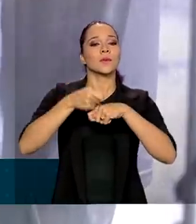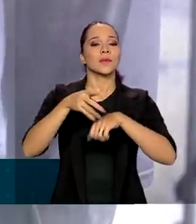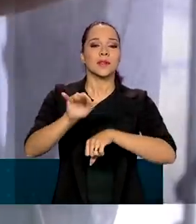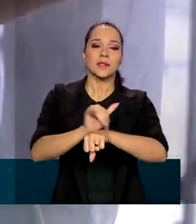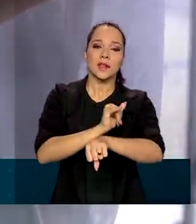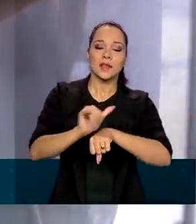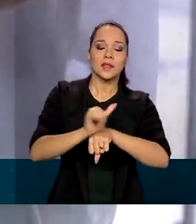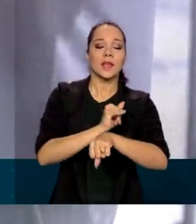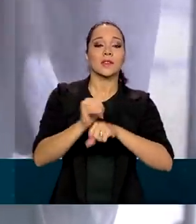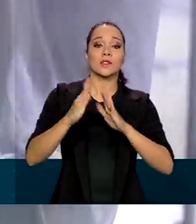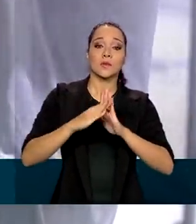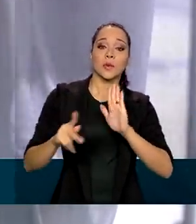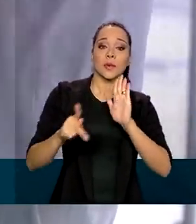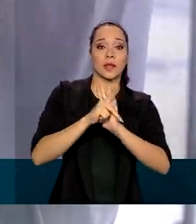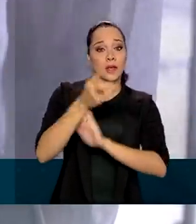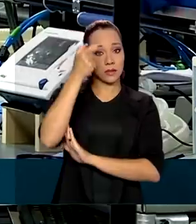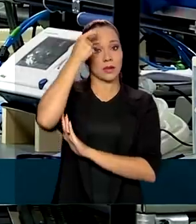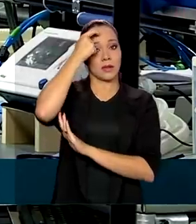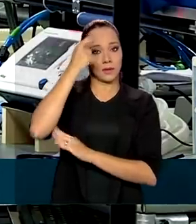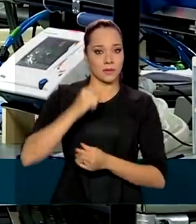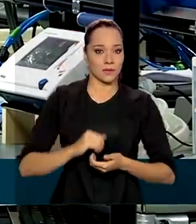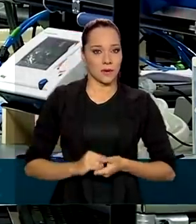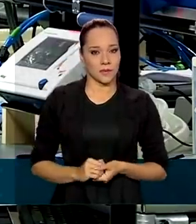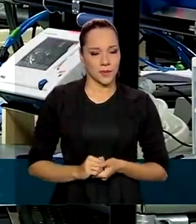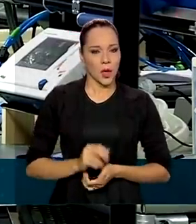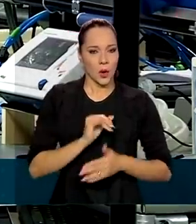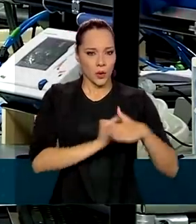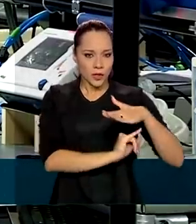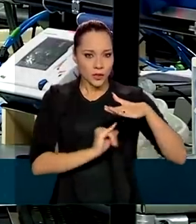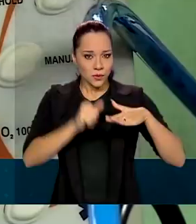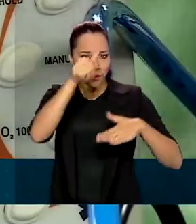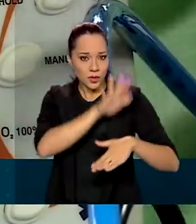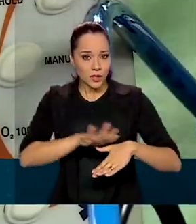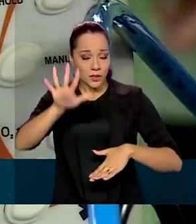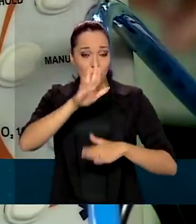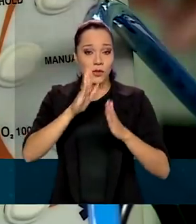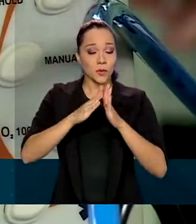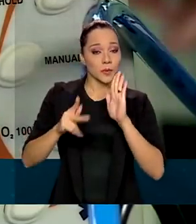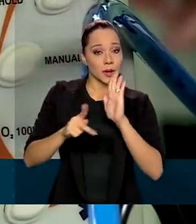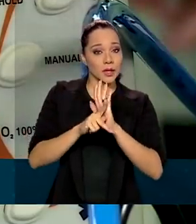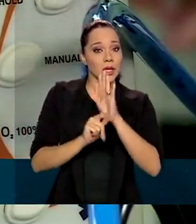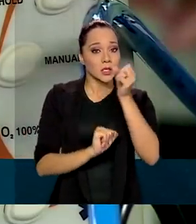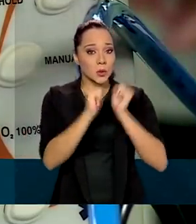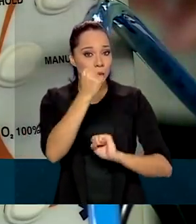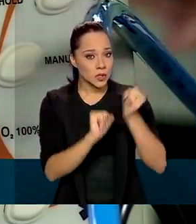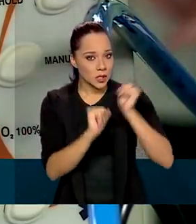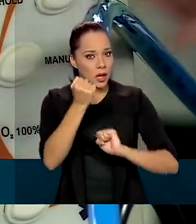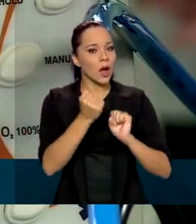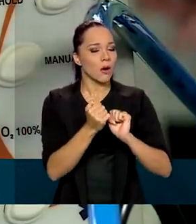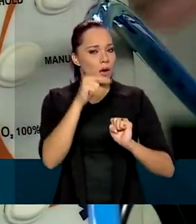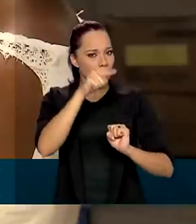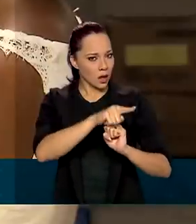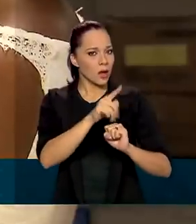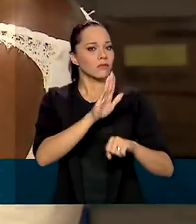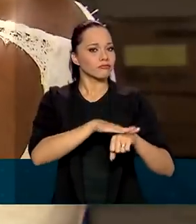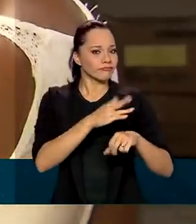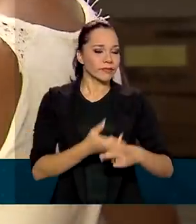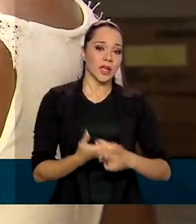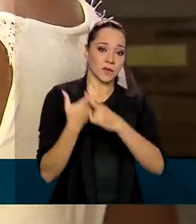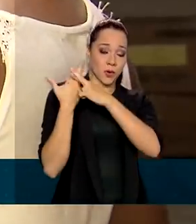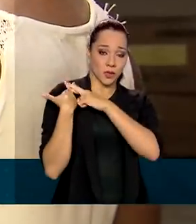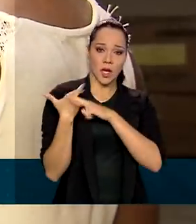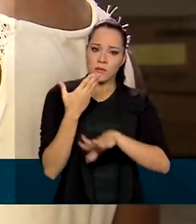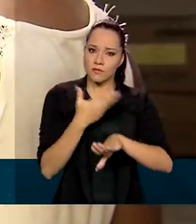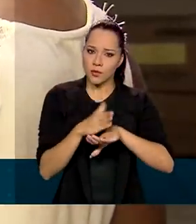Nacional de Propriedade Intelectual. O Instituto Nacional de Propriedade Industrial será o responsável por pôr em